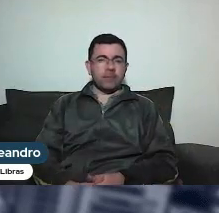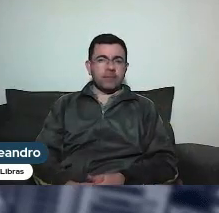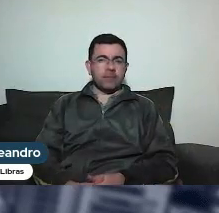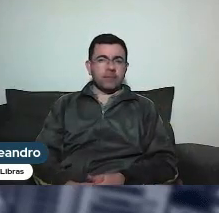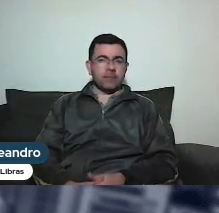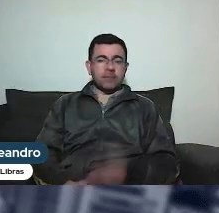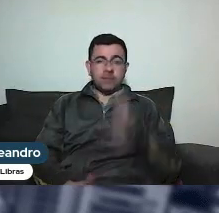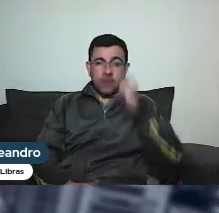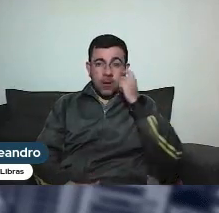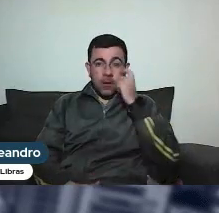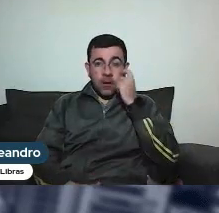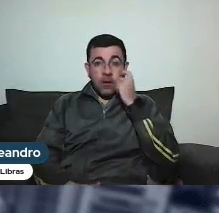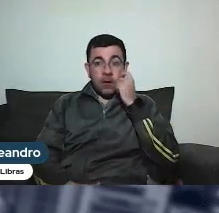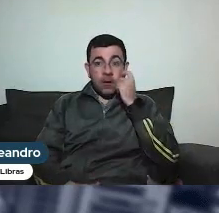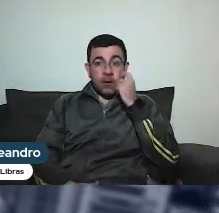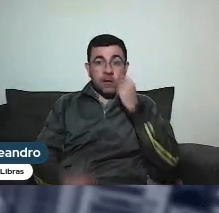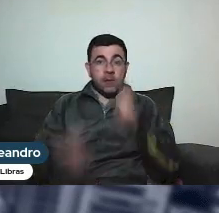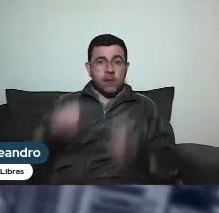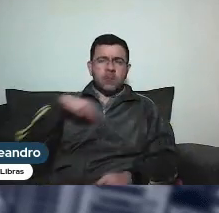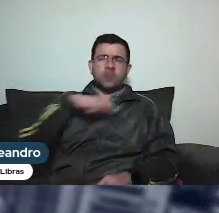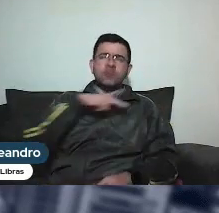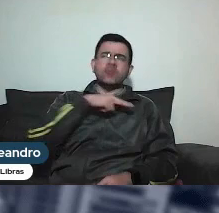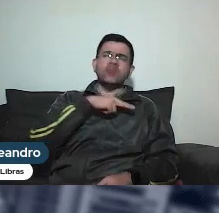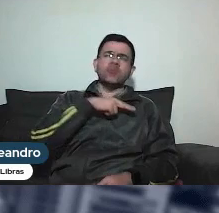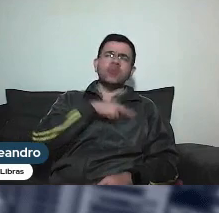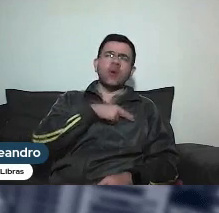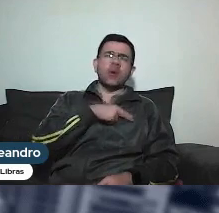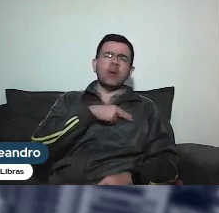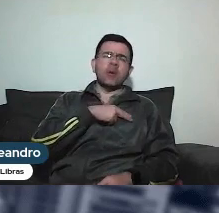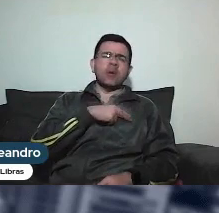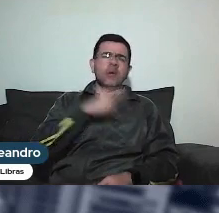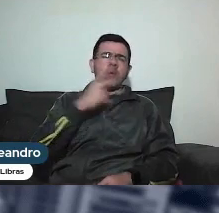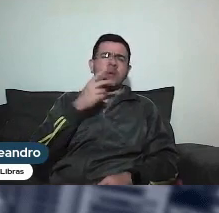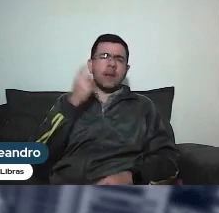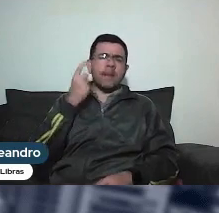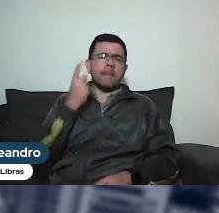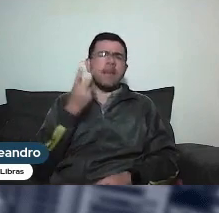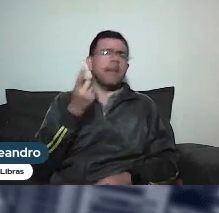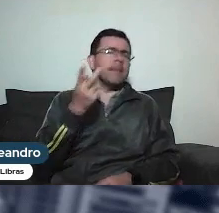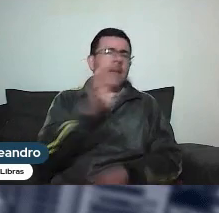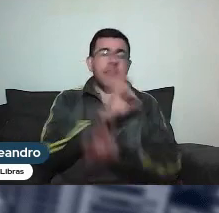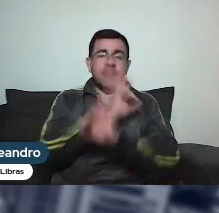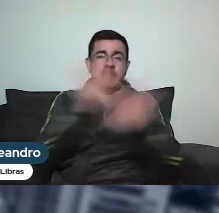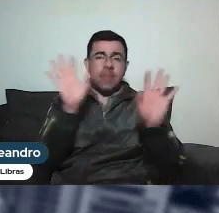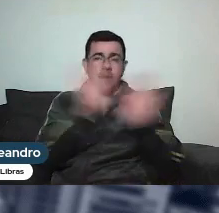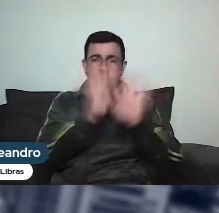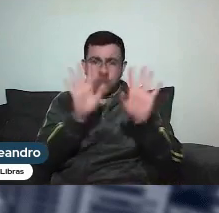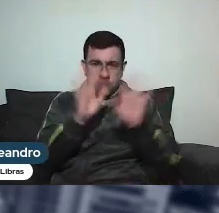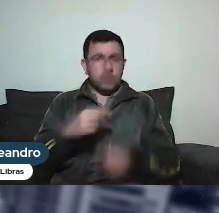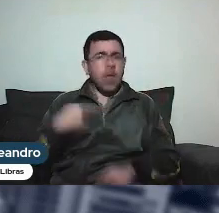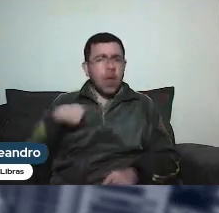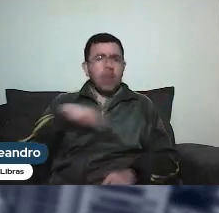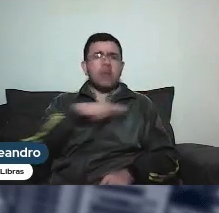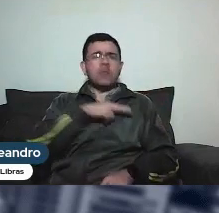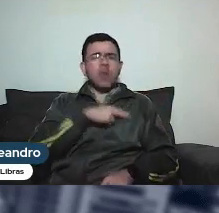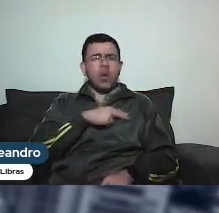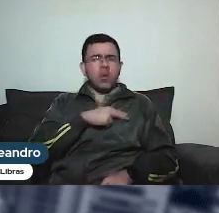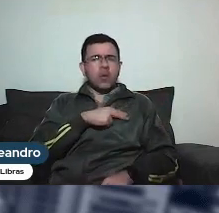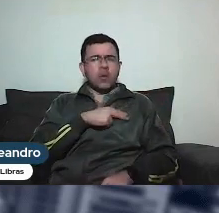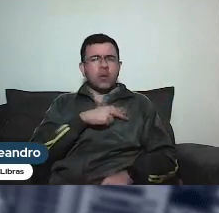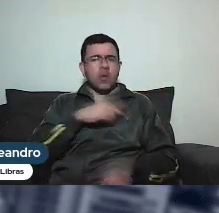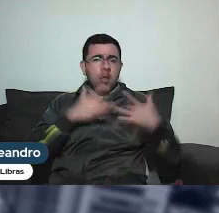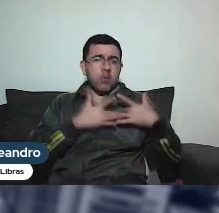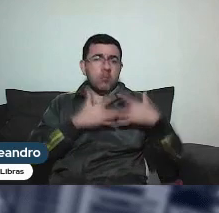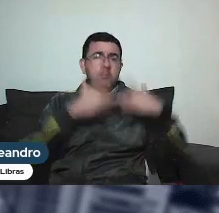não visamos interesse pessoal e nem comercial. Então, nós fazemos um trabalho voluntário para